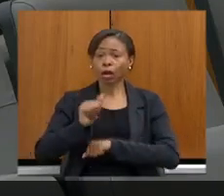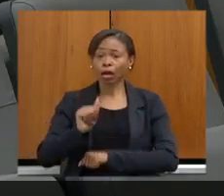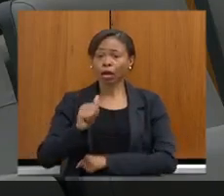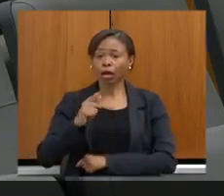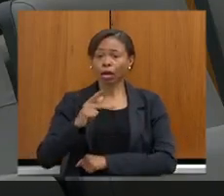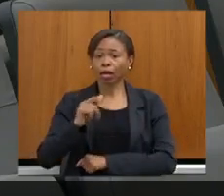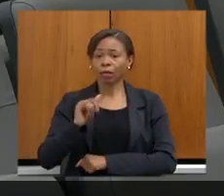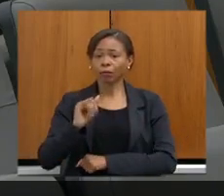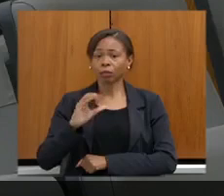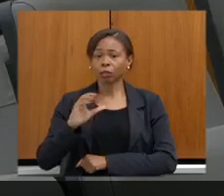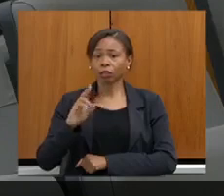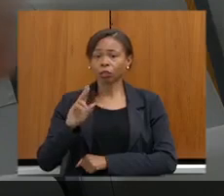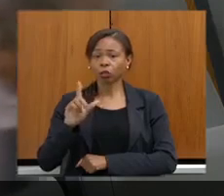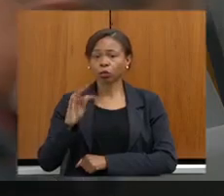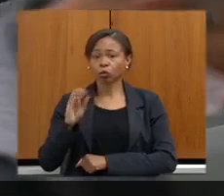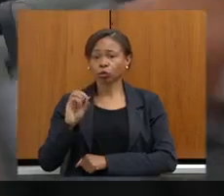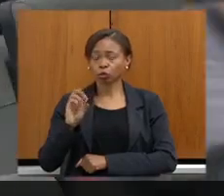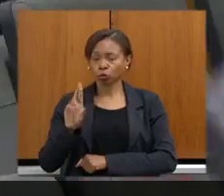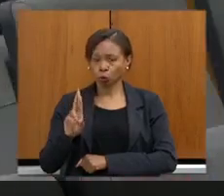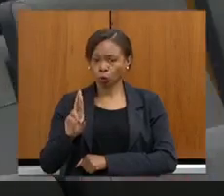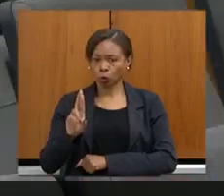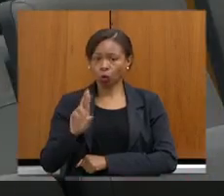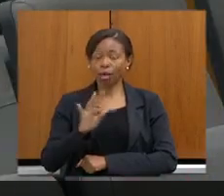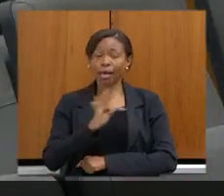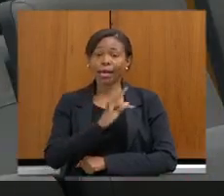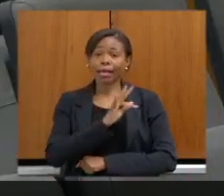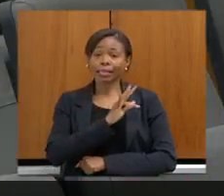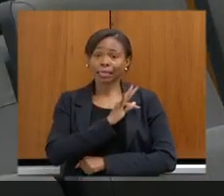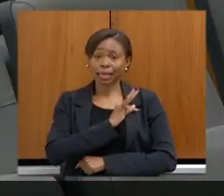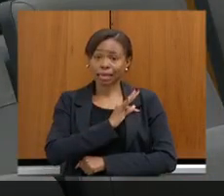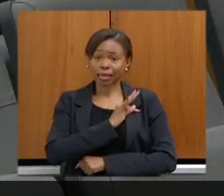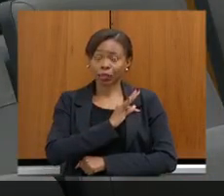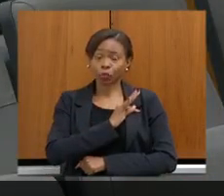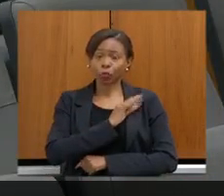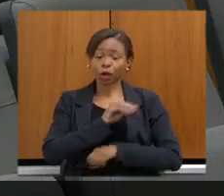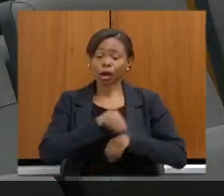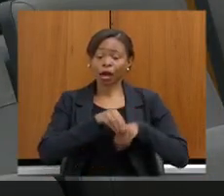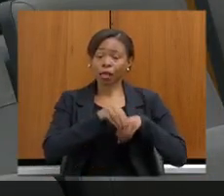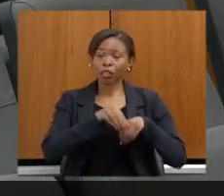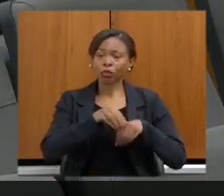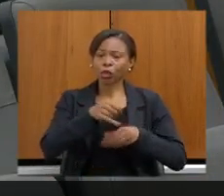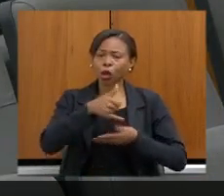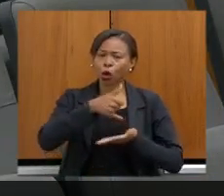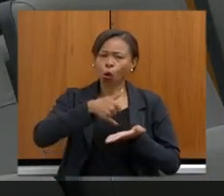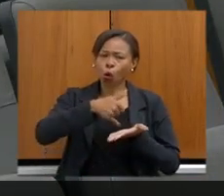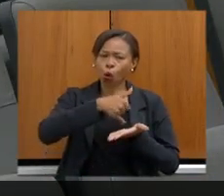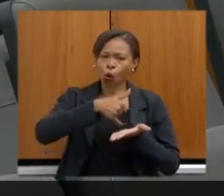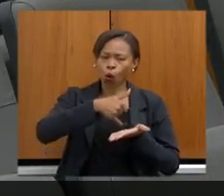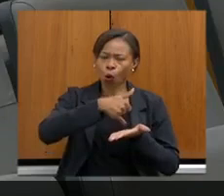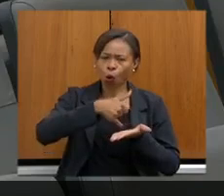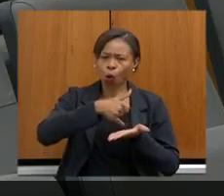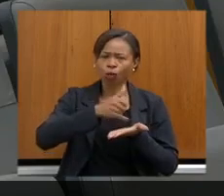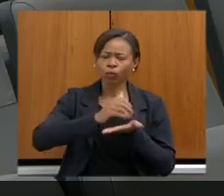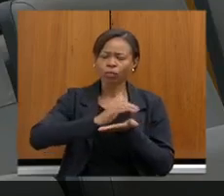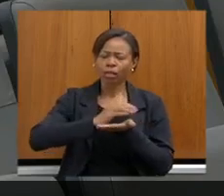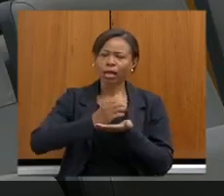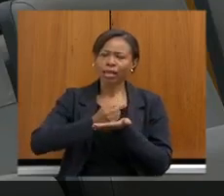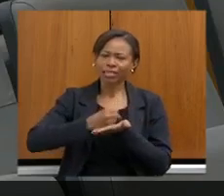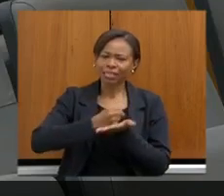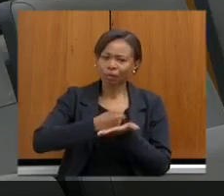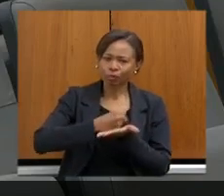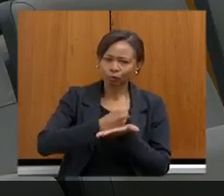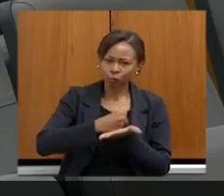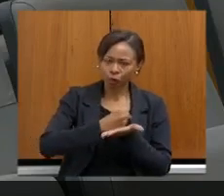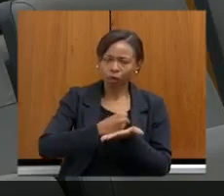sou técnico agrícola em óleos essenciais, em ervas medicinais, sou